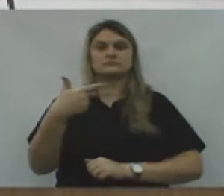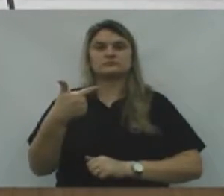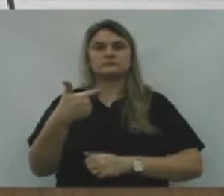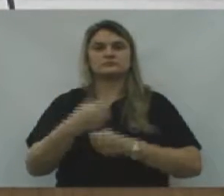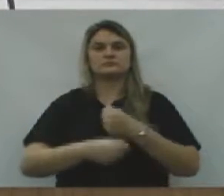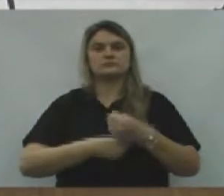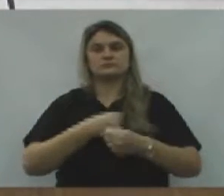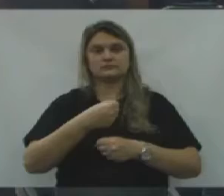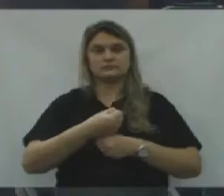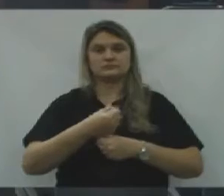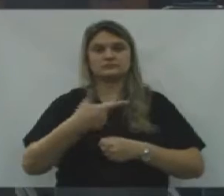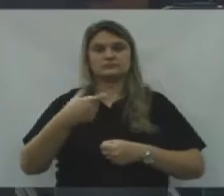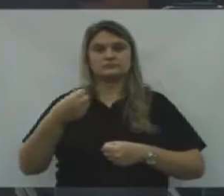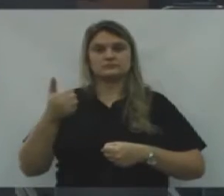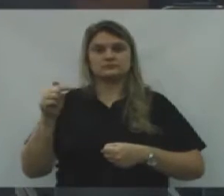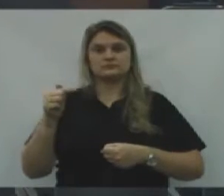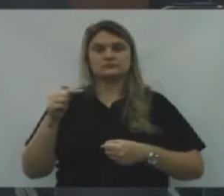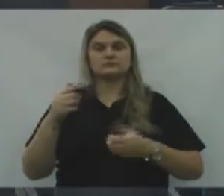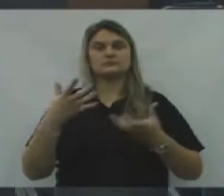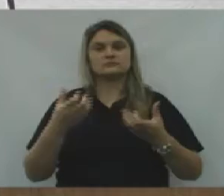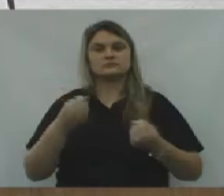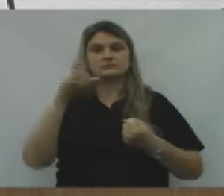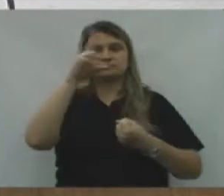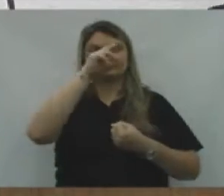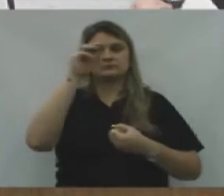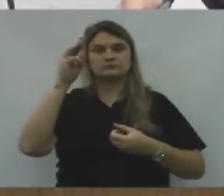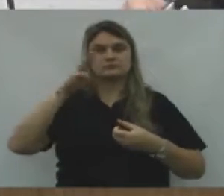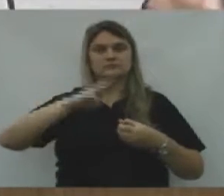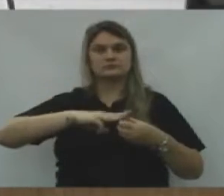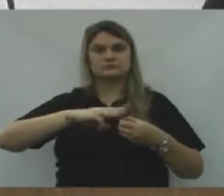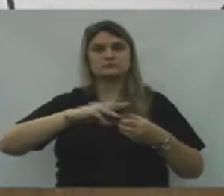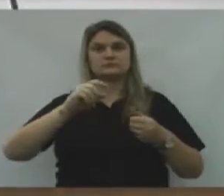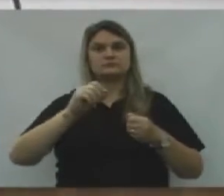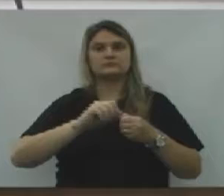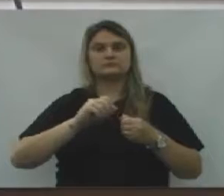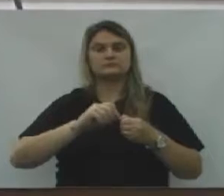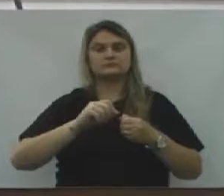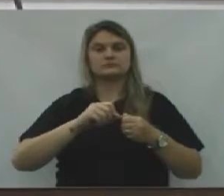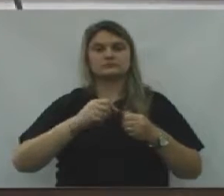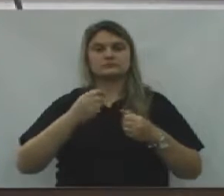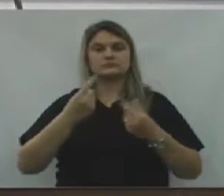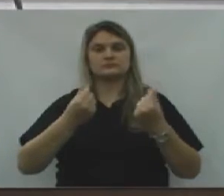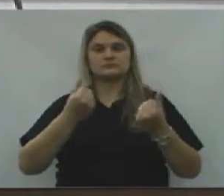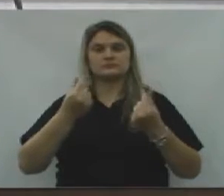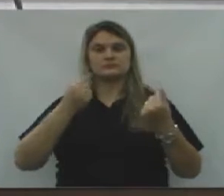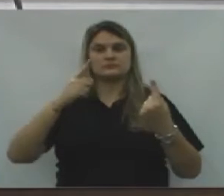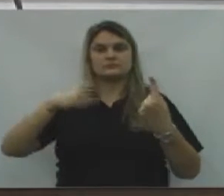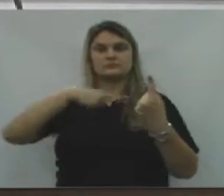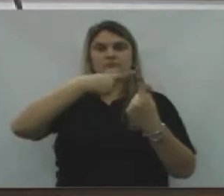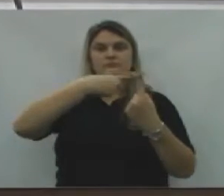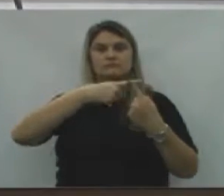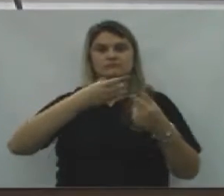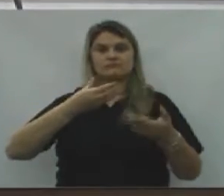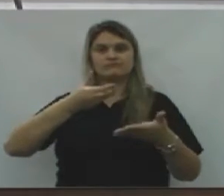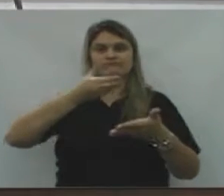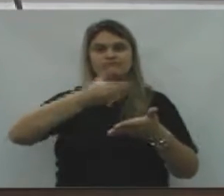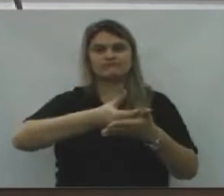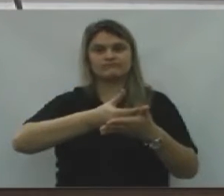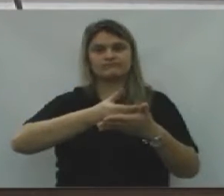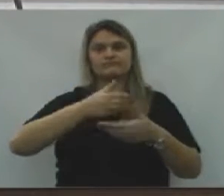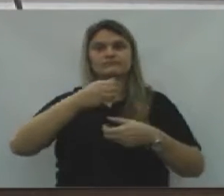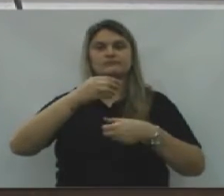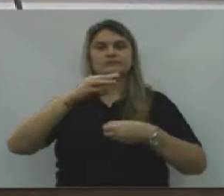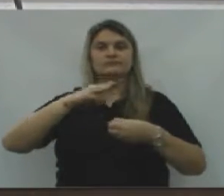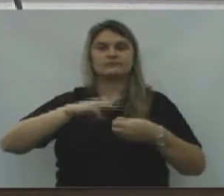barra 2017. Autoriza o Executivo Municipal a efetuar a abertura de crédito adicional suplementar no